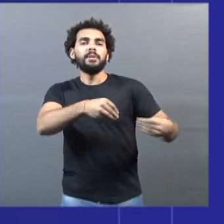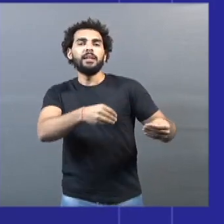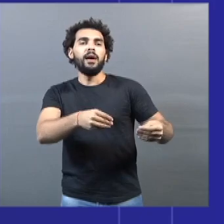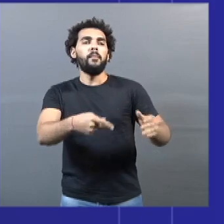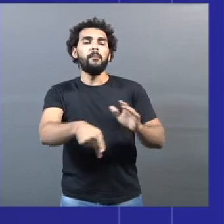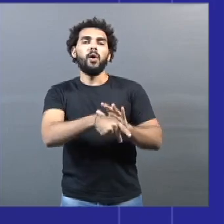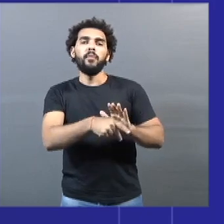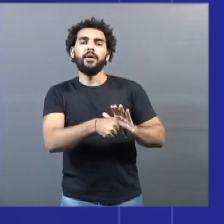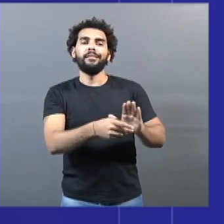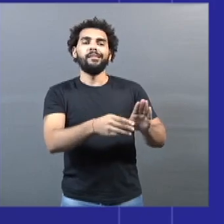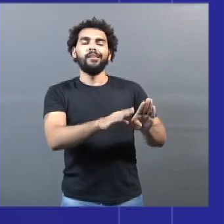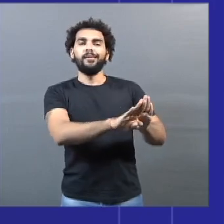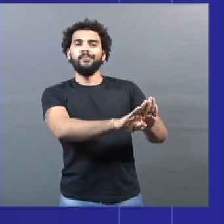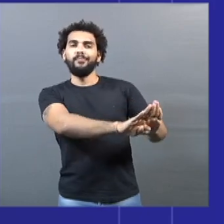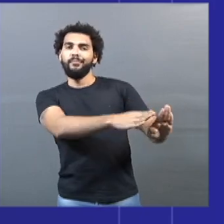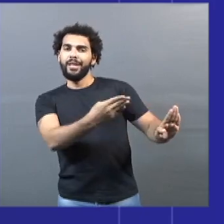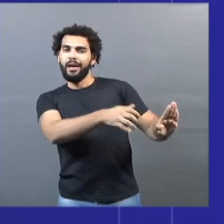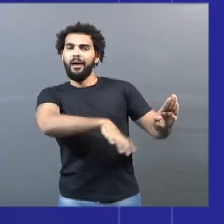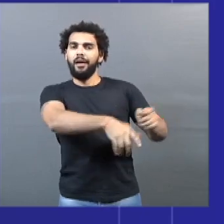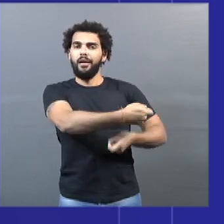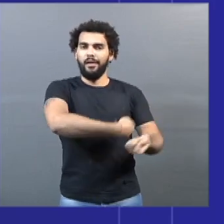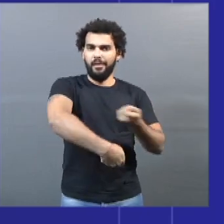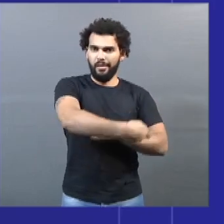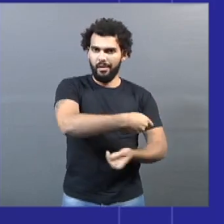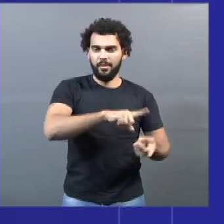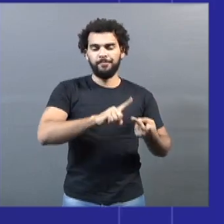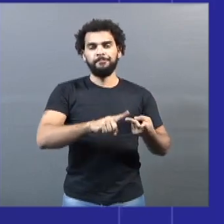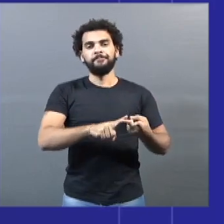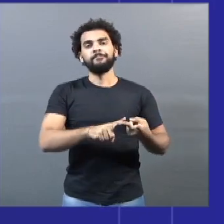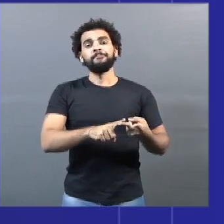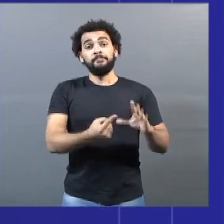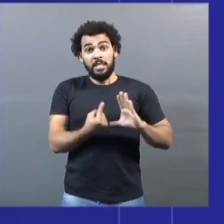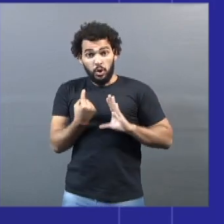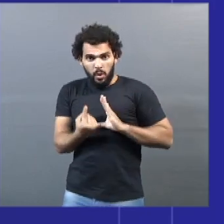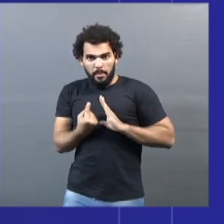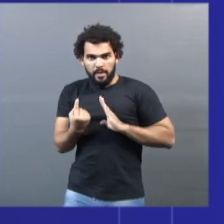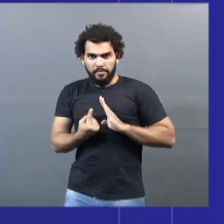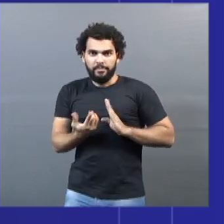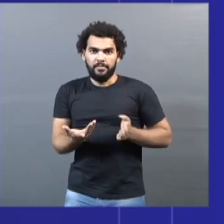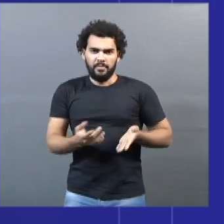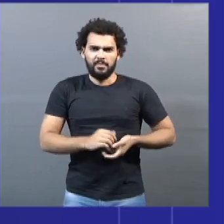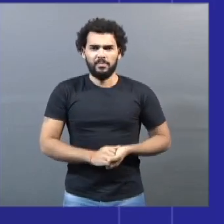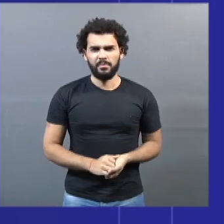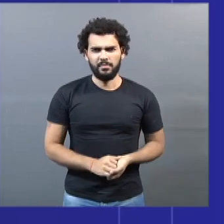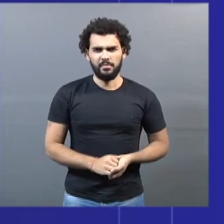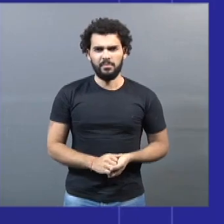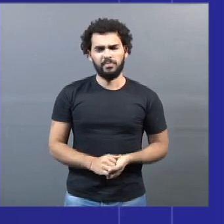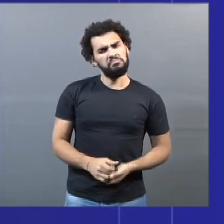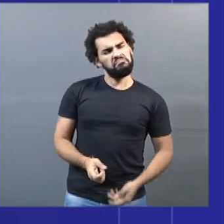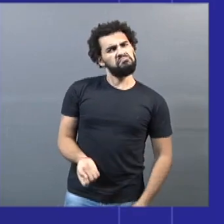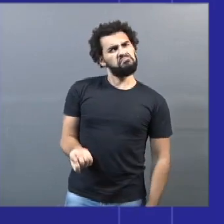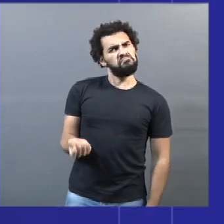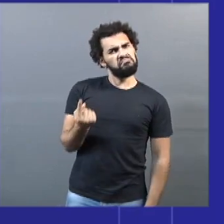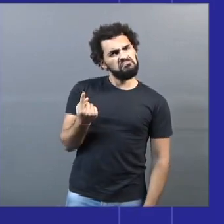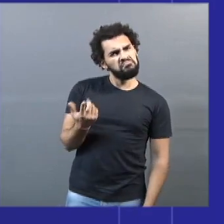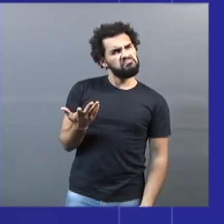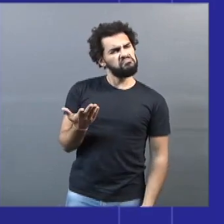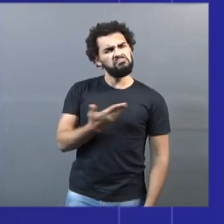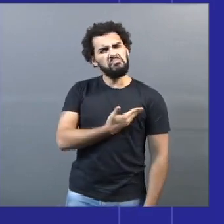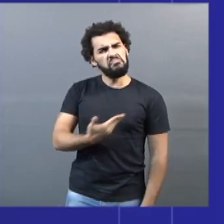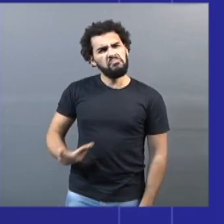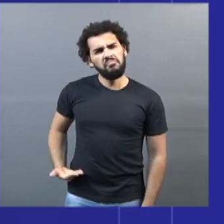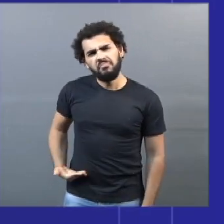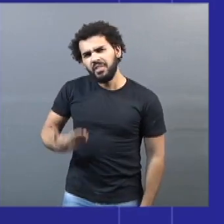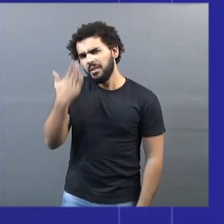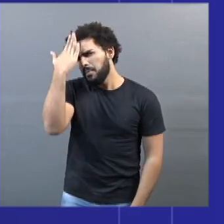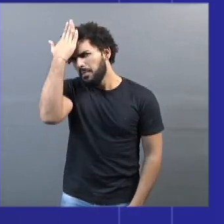e abertura do comércio. É de se estranhar que o governador Zema tenha decretado medidas de